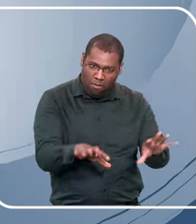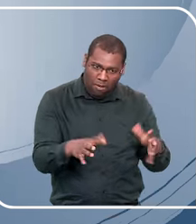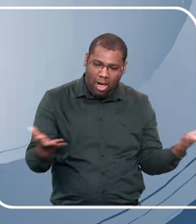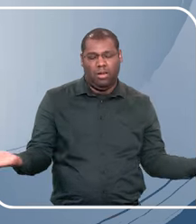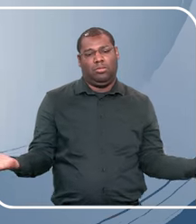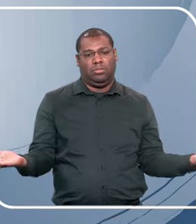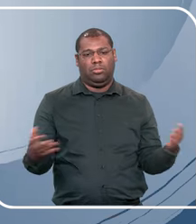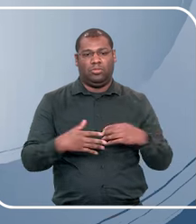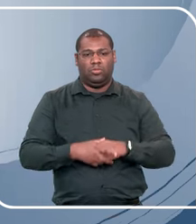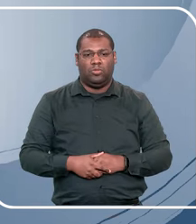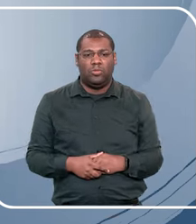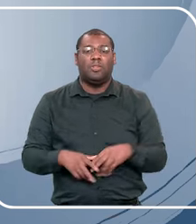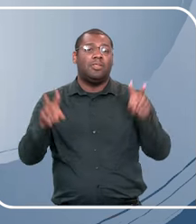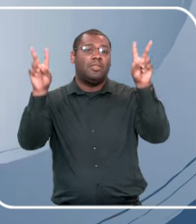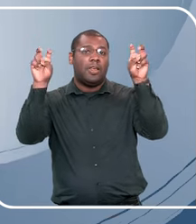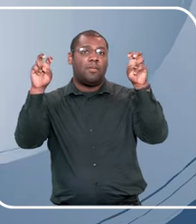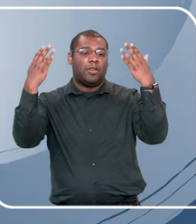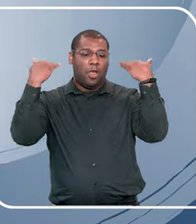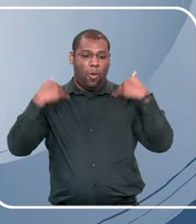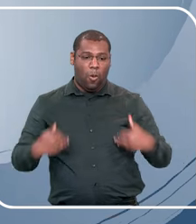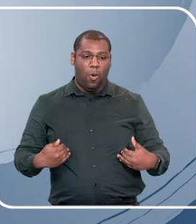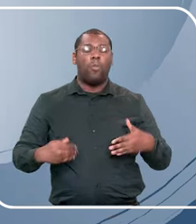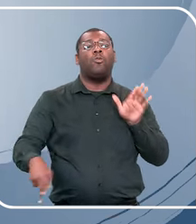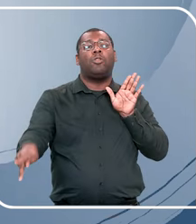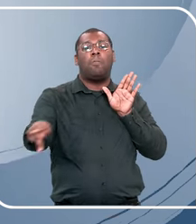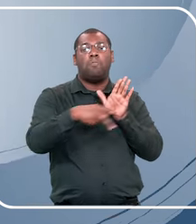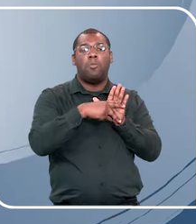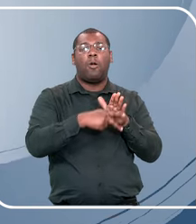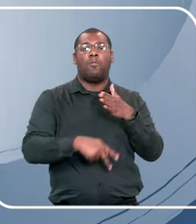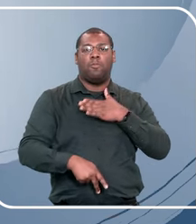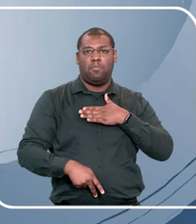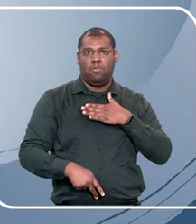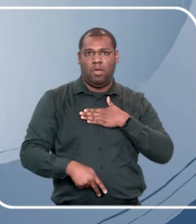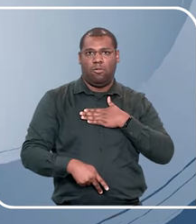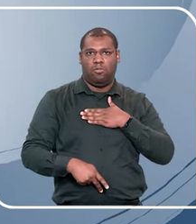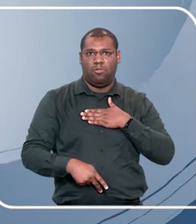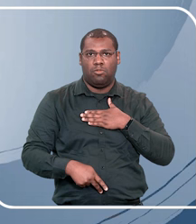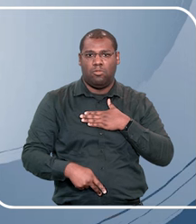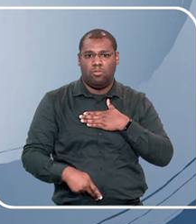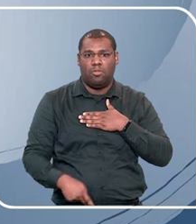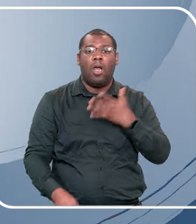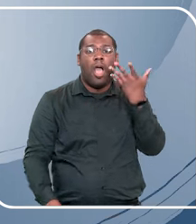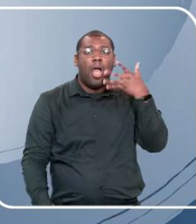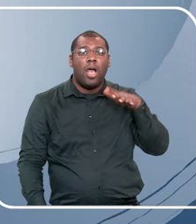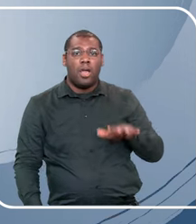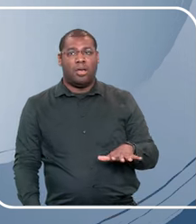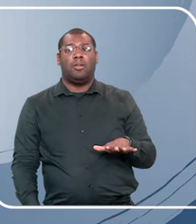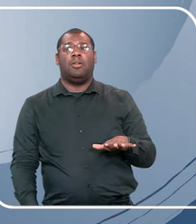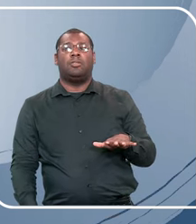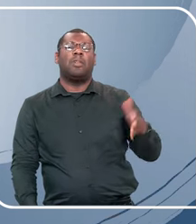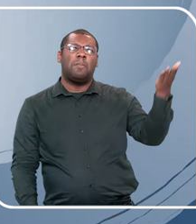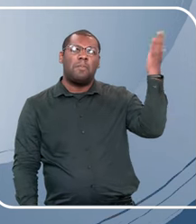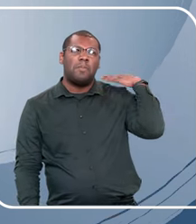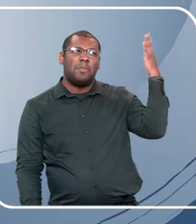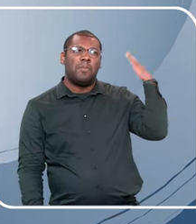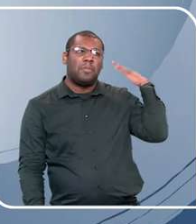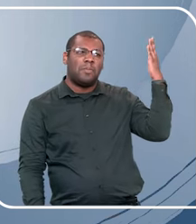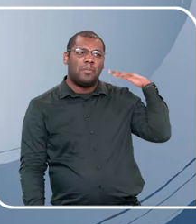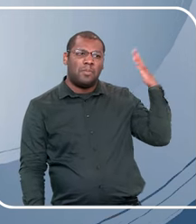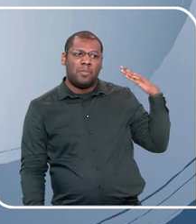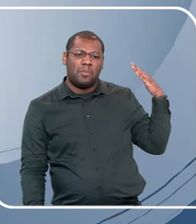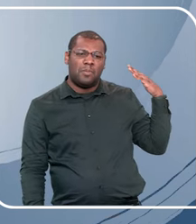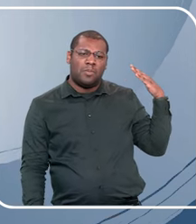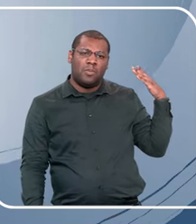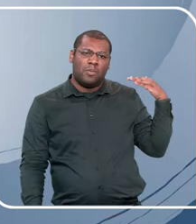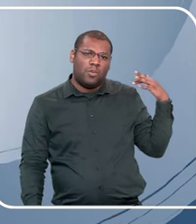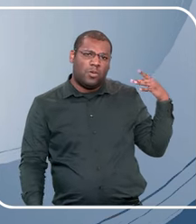Esse slide chama O Corpo é Meu, por quê? As crianças vêm historicamente sendo, foram